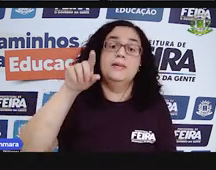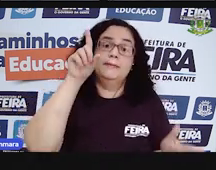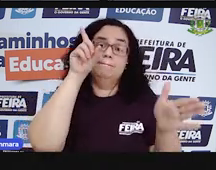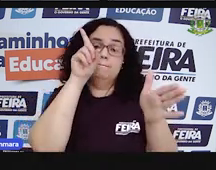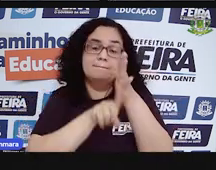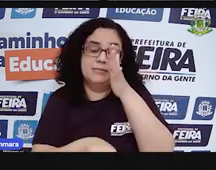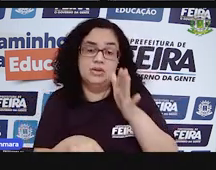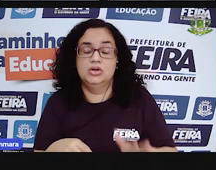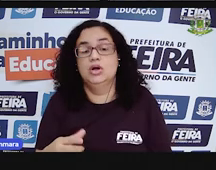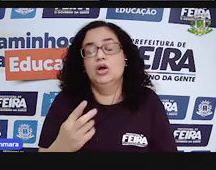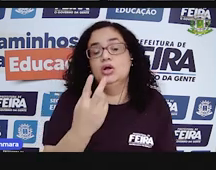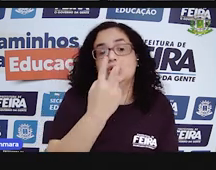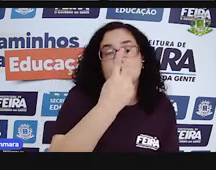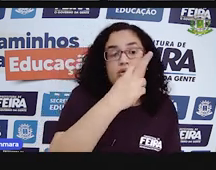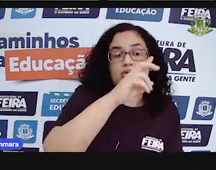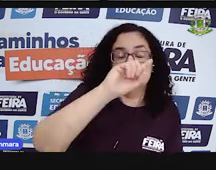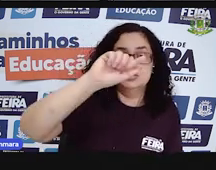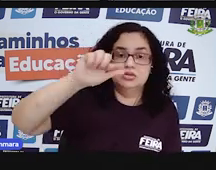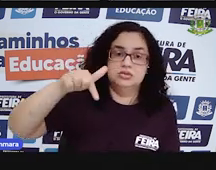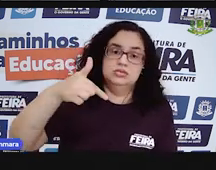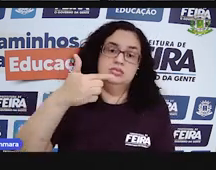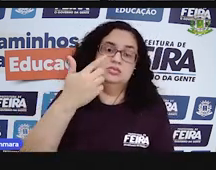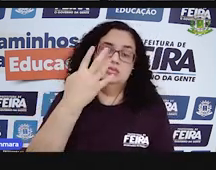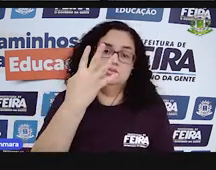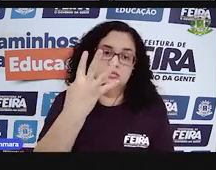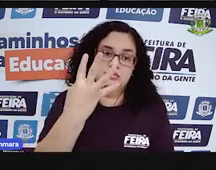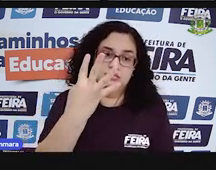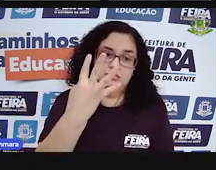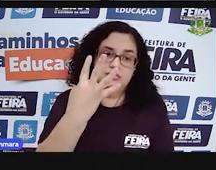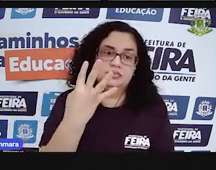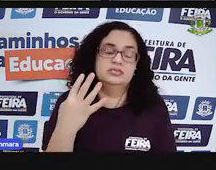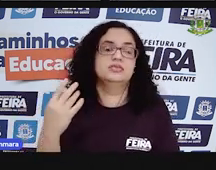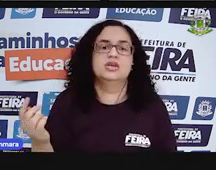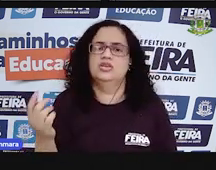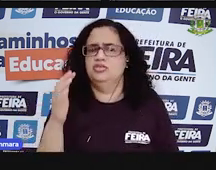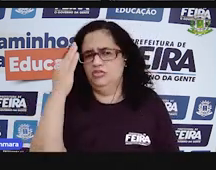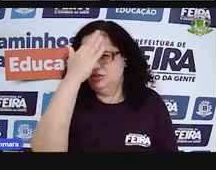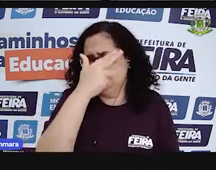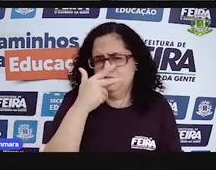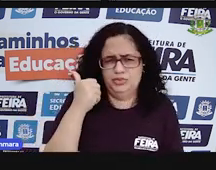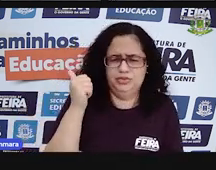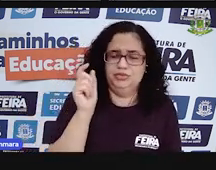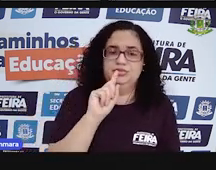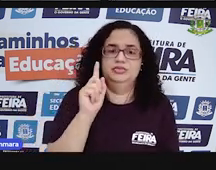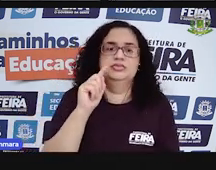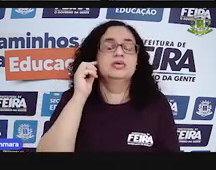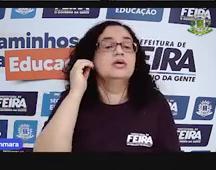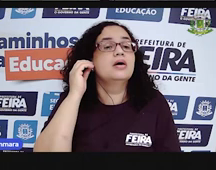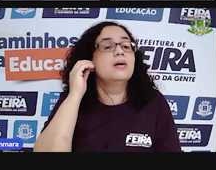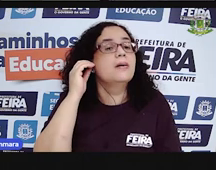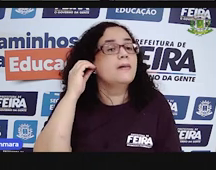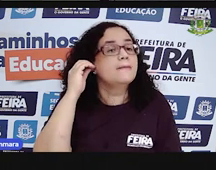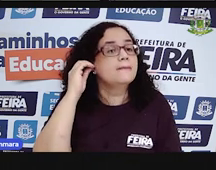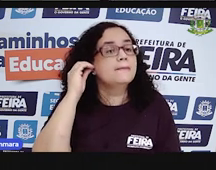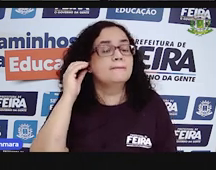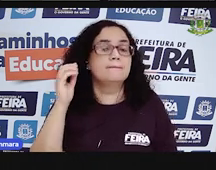menos 2,04. Não fica muito bonito, né? Mas,